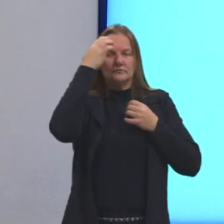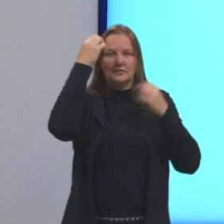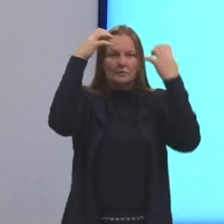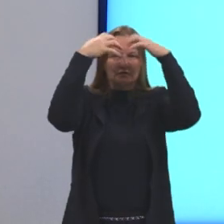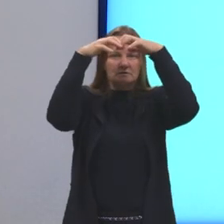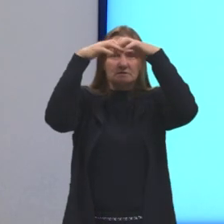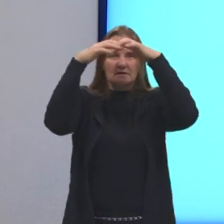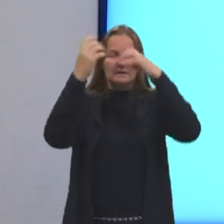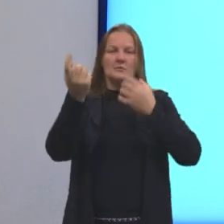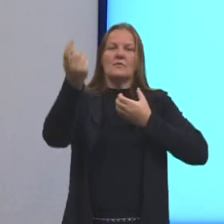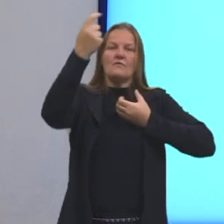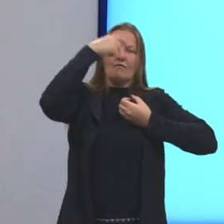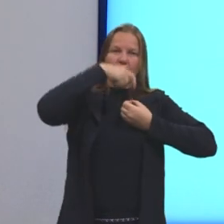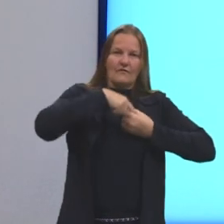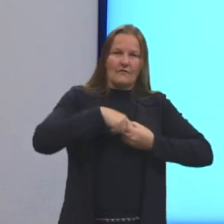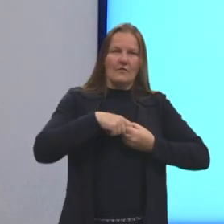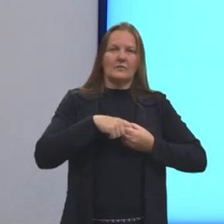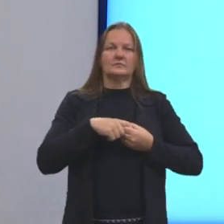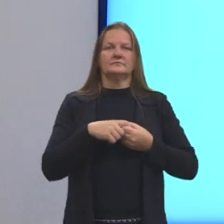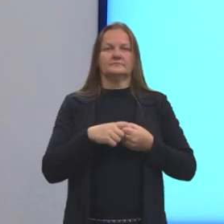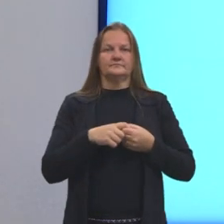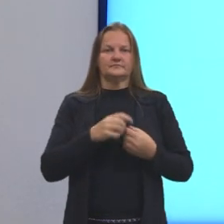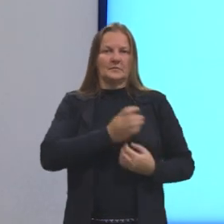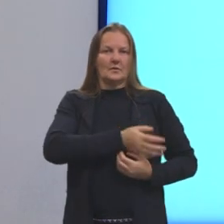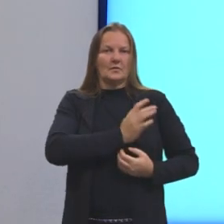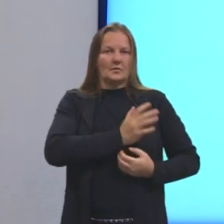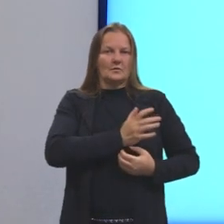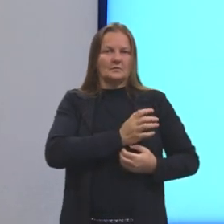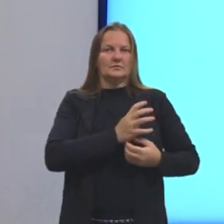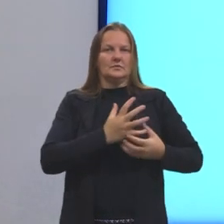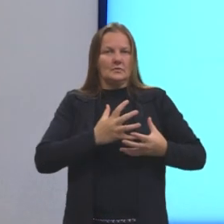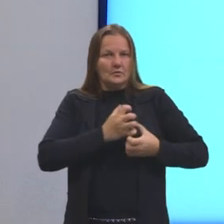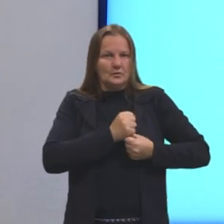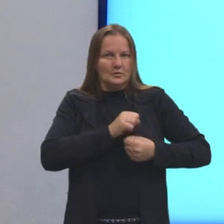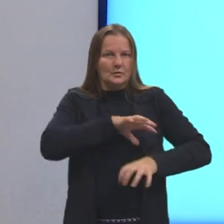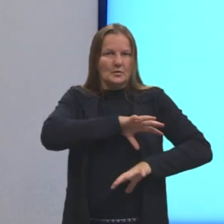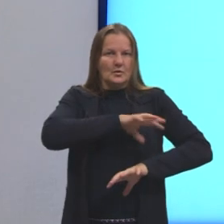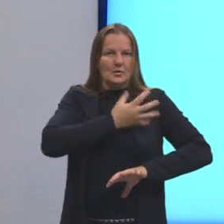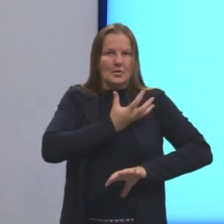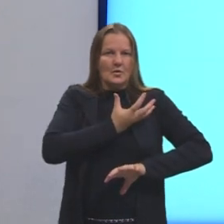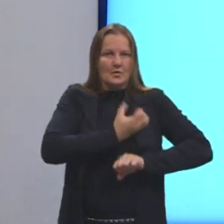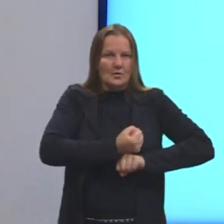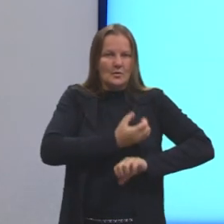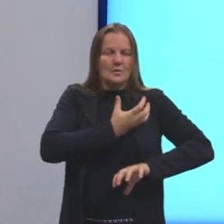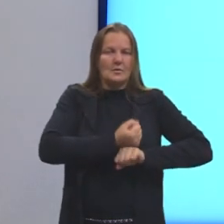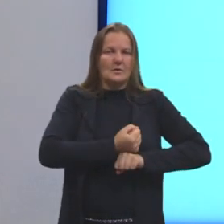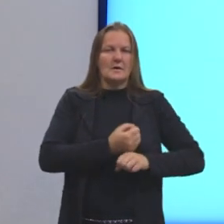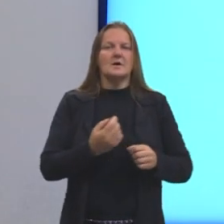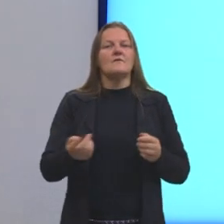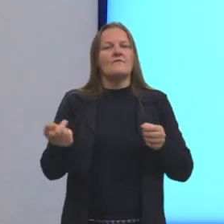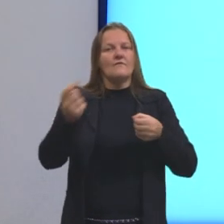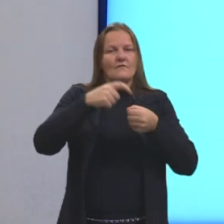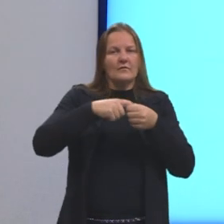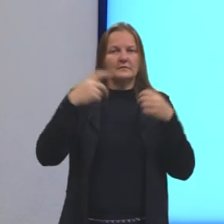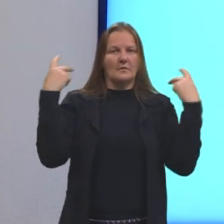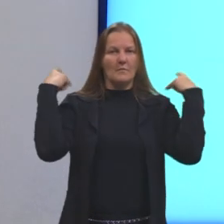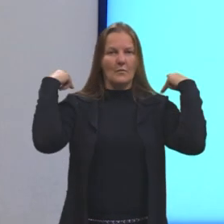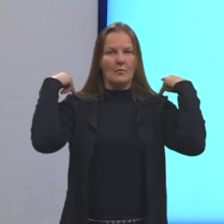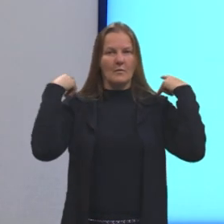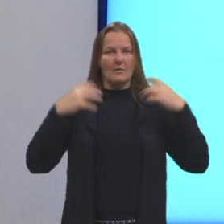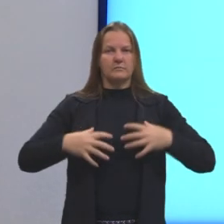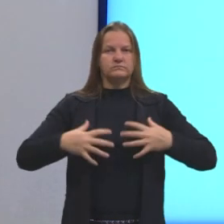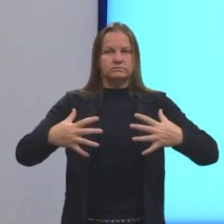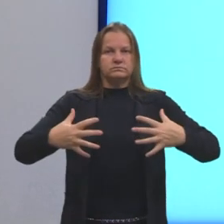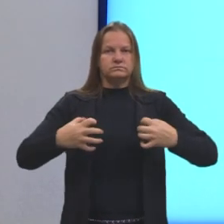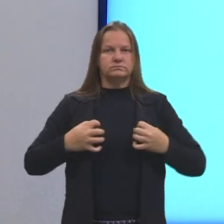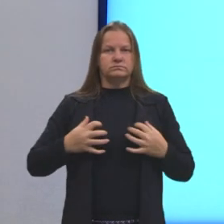volta para pegar mais oxigênio. Passa pelo coração e vai de novo para os pulmões. Então, basicamente, é